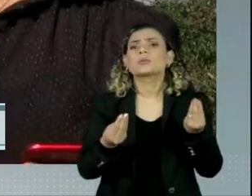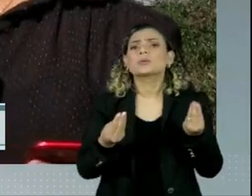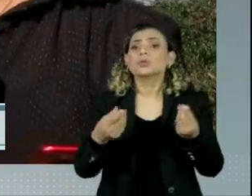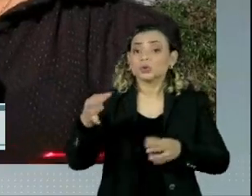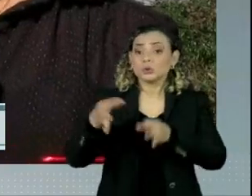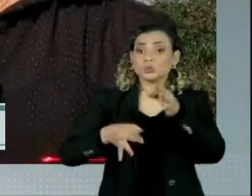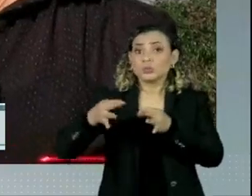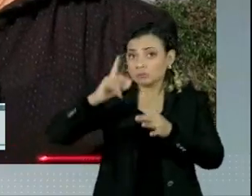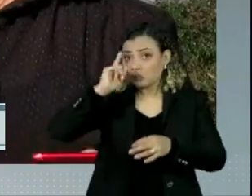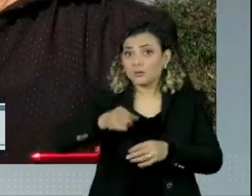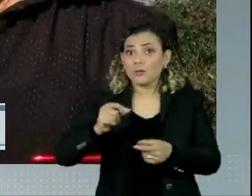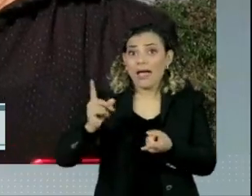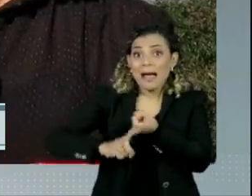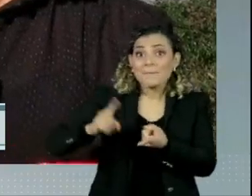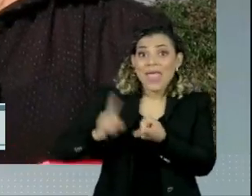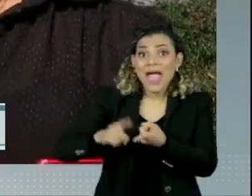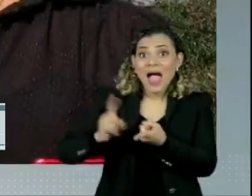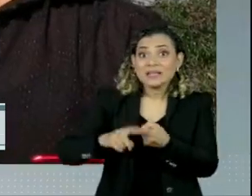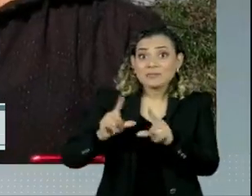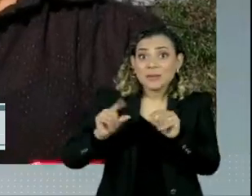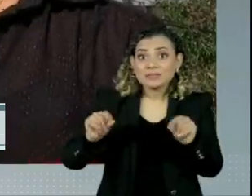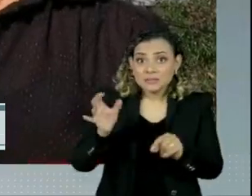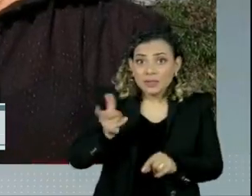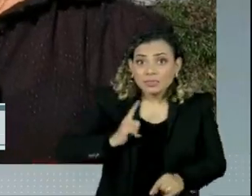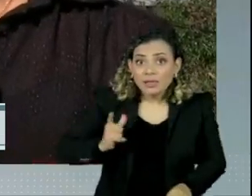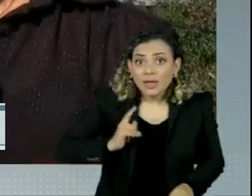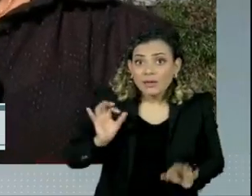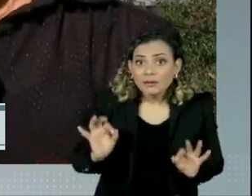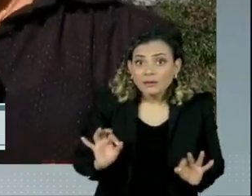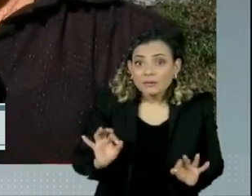prisão está recebendo ameaças em Brasília, é isso?